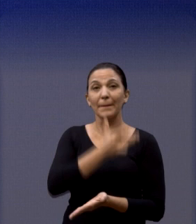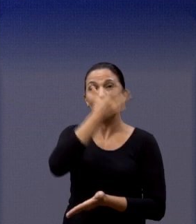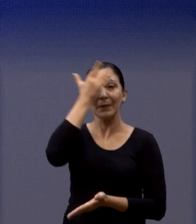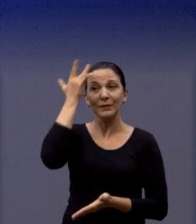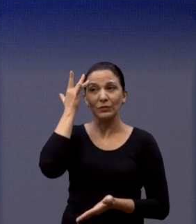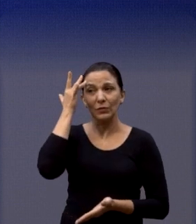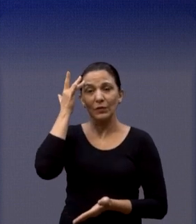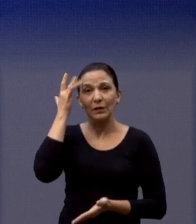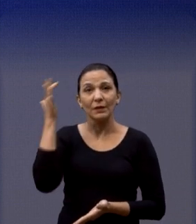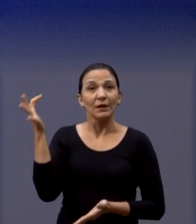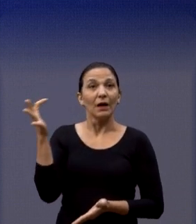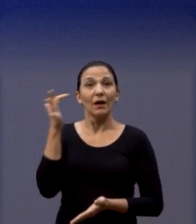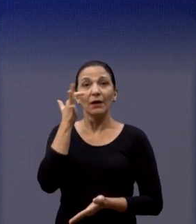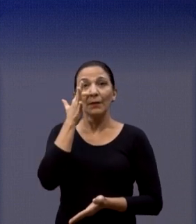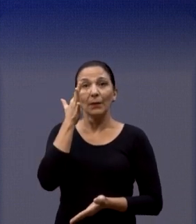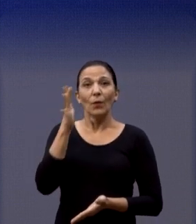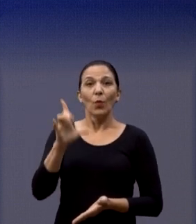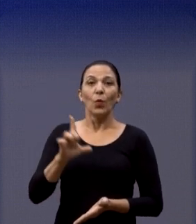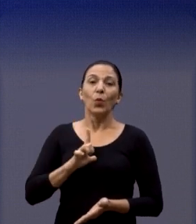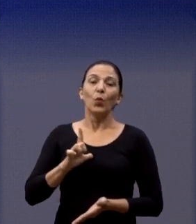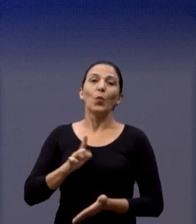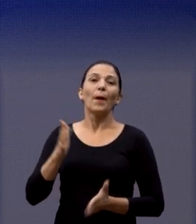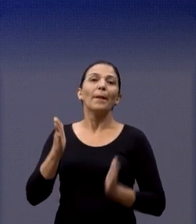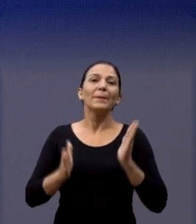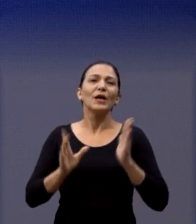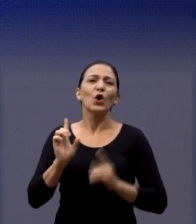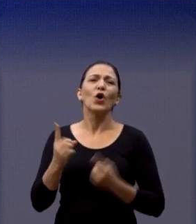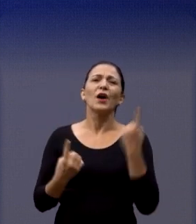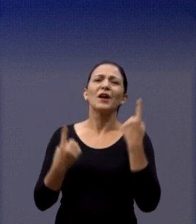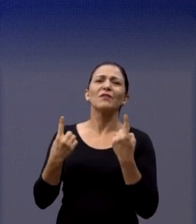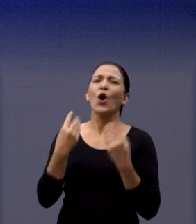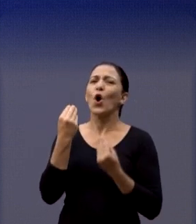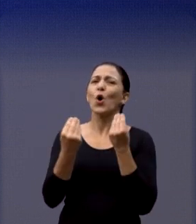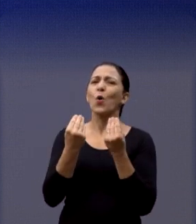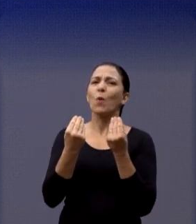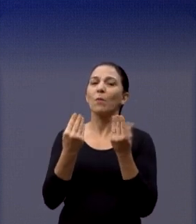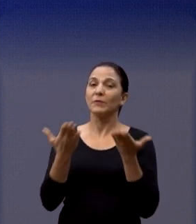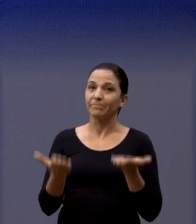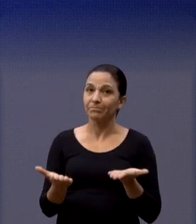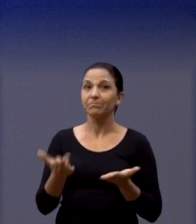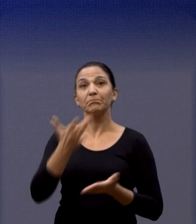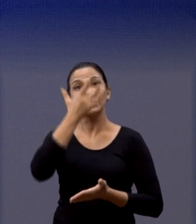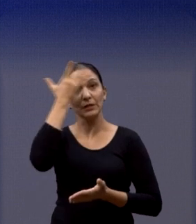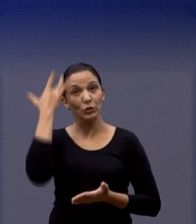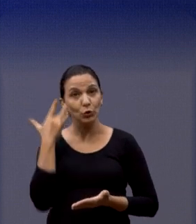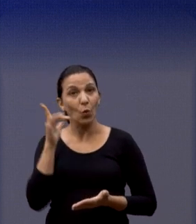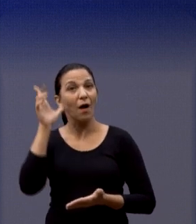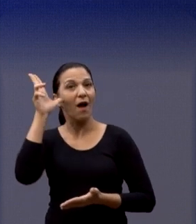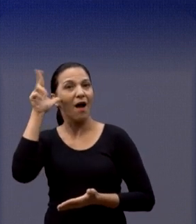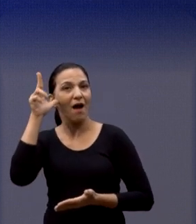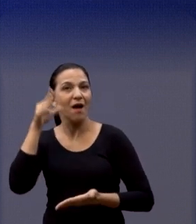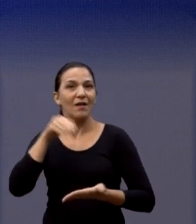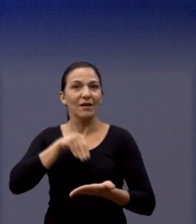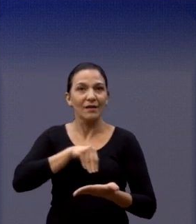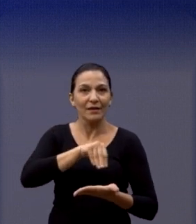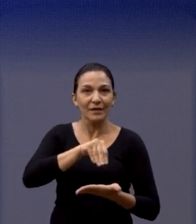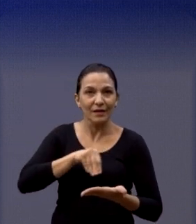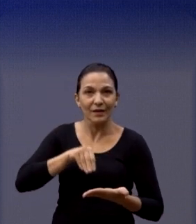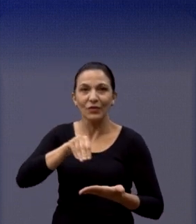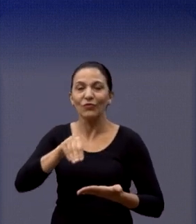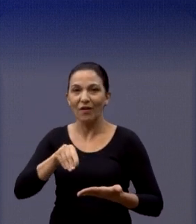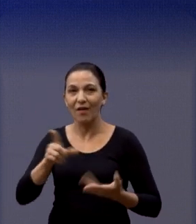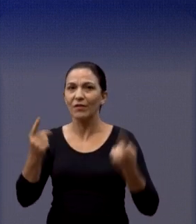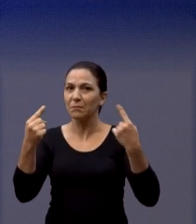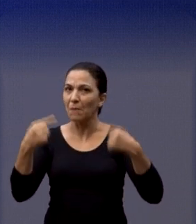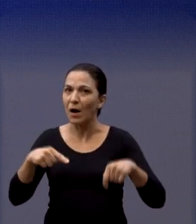pessoas... Eu me assustei quando falaram assim, nossa, no carnaval, o é isso? Mas tem gente que vem jogar xadrez e já está lotado.